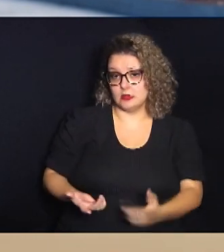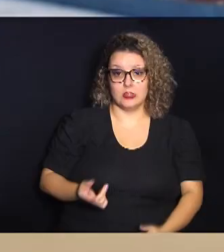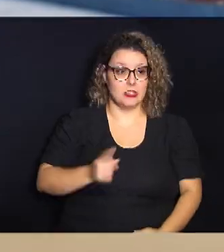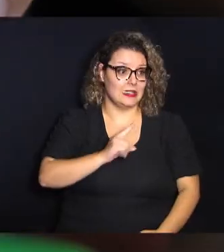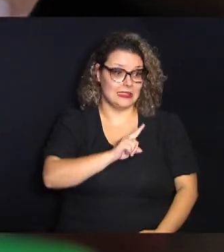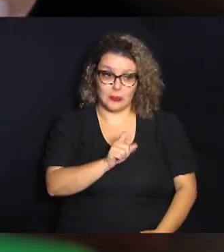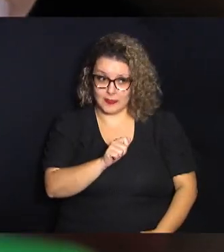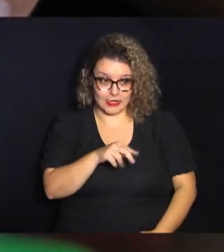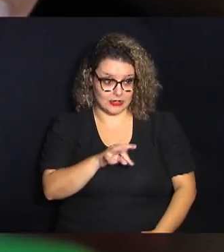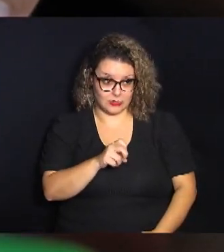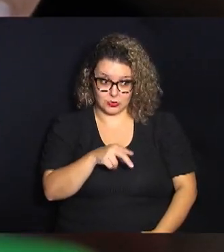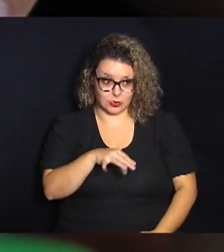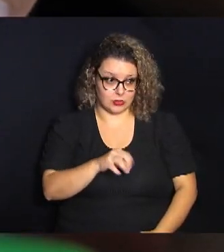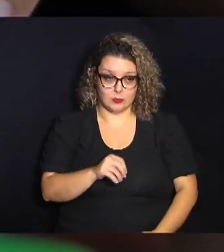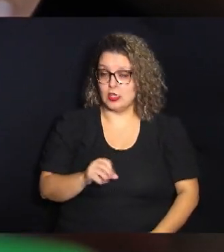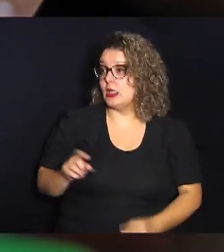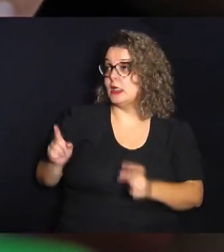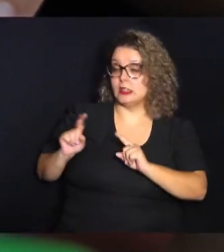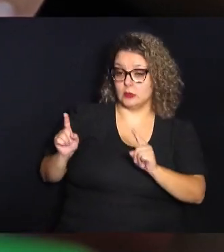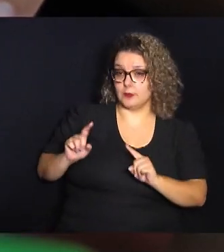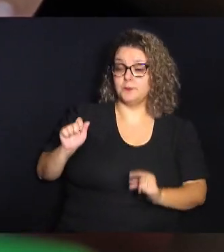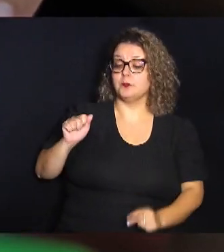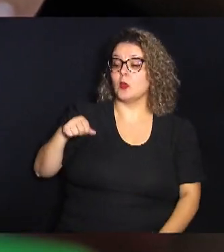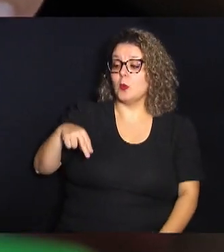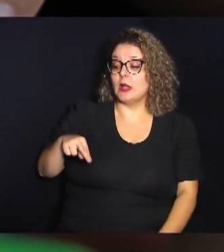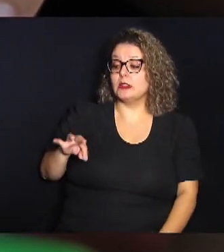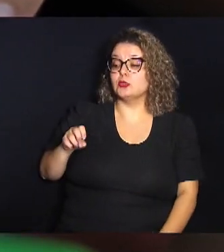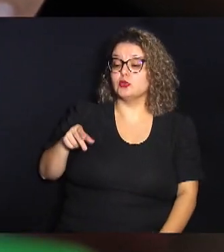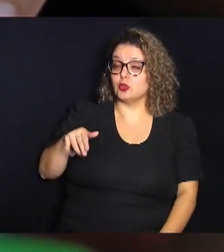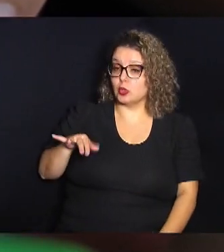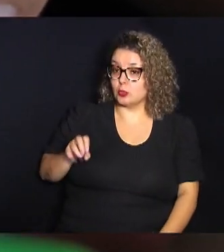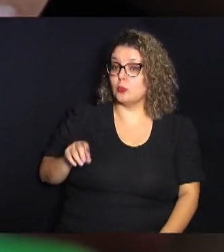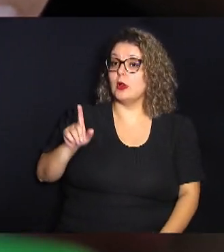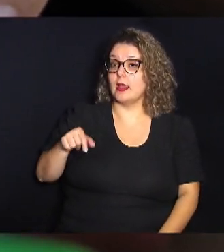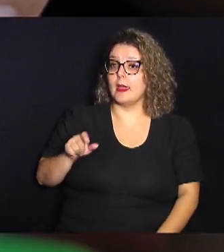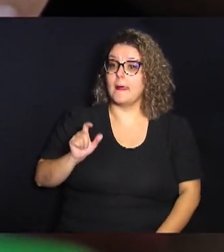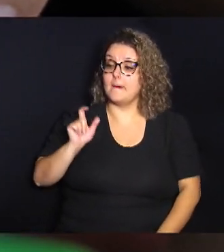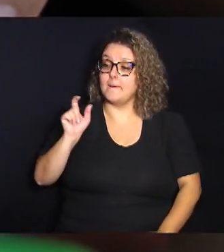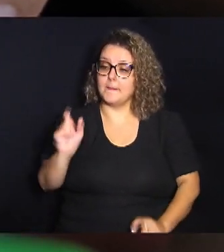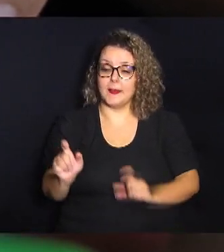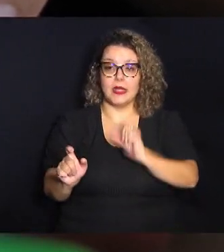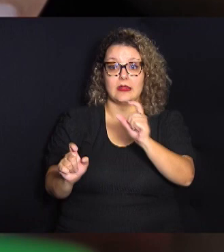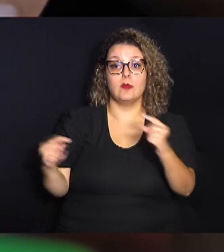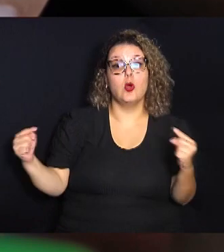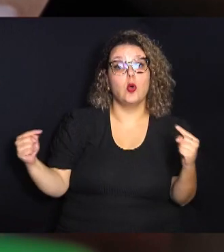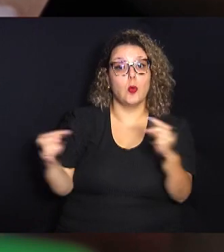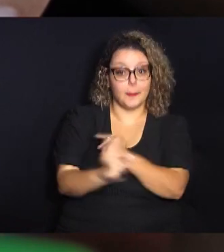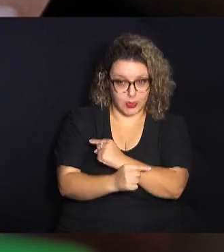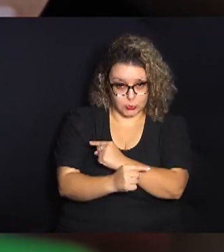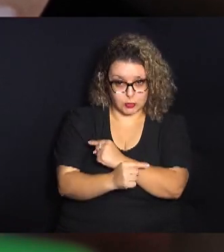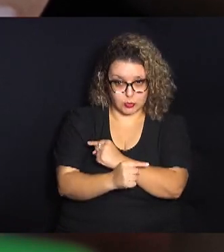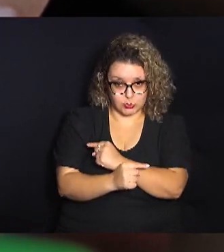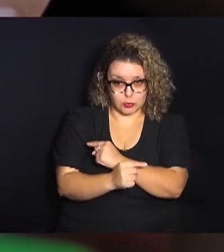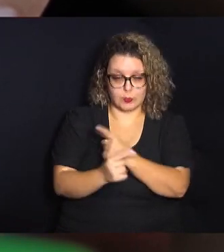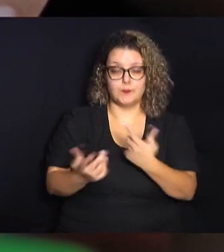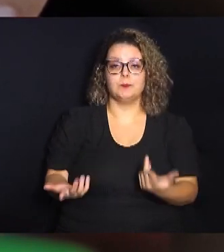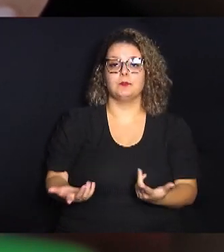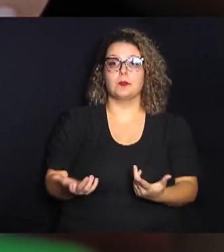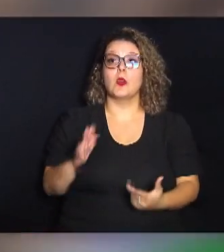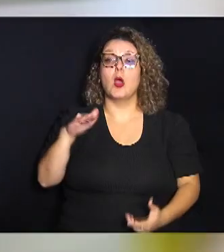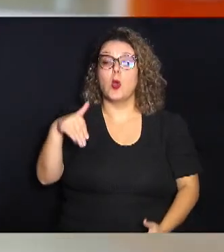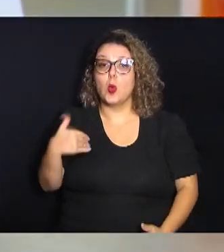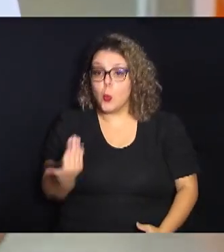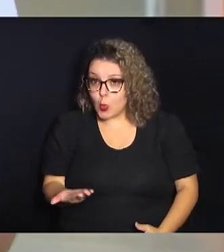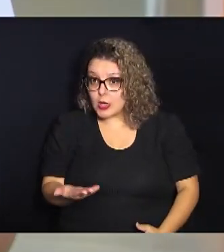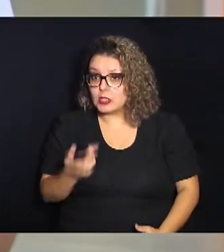antônimo não o antônimo realmente são as palavras que tem sentido oposto sentido contrário quando a gente está